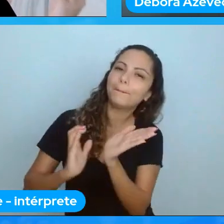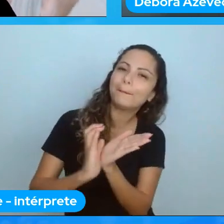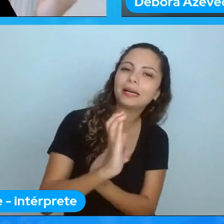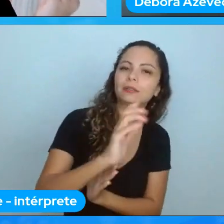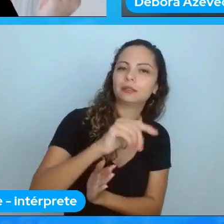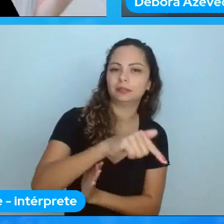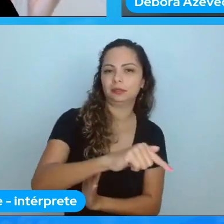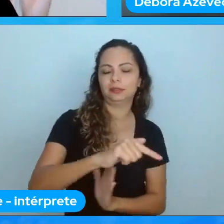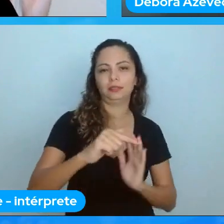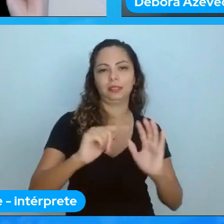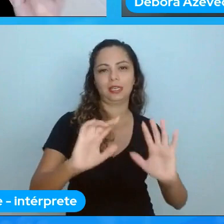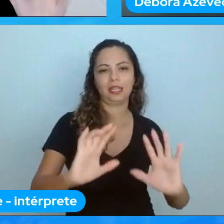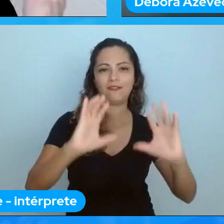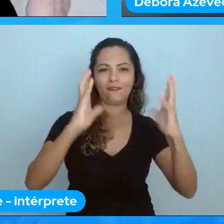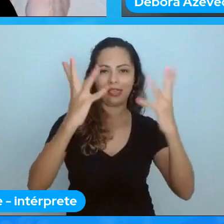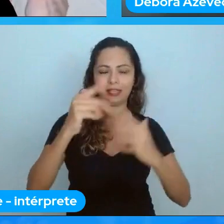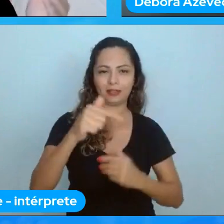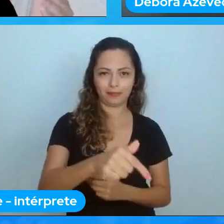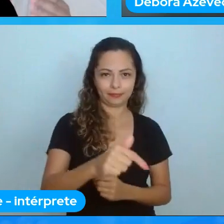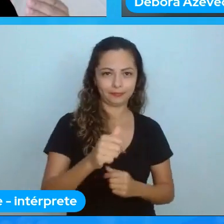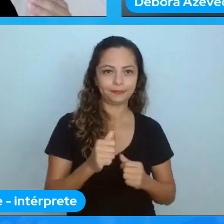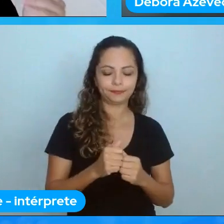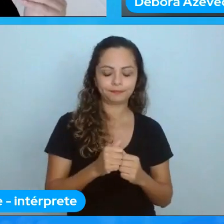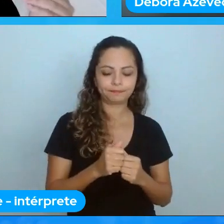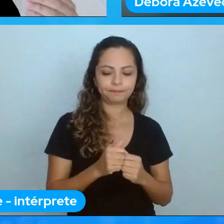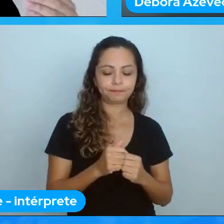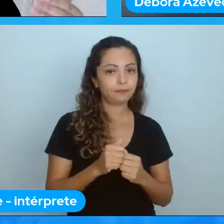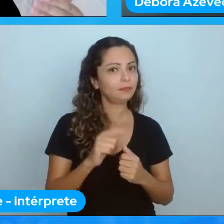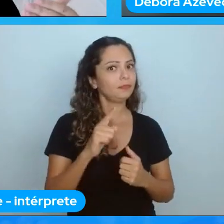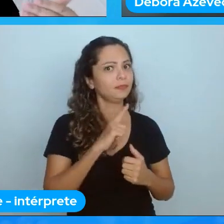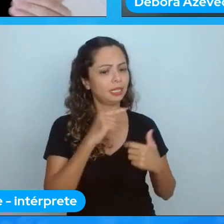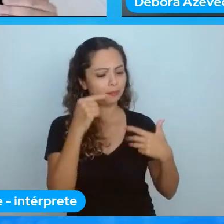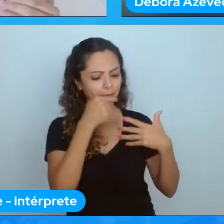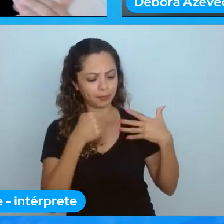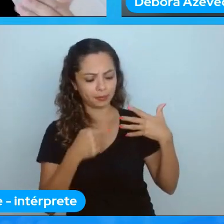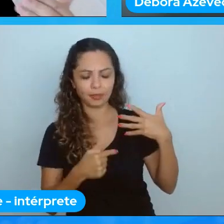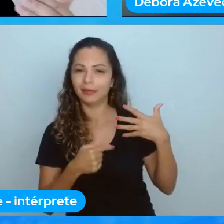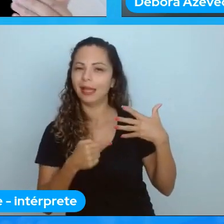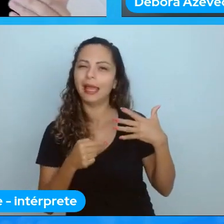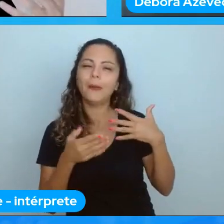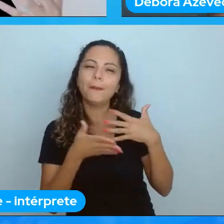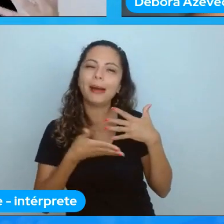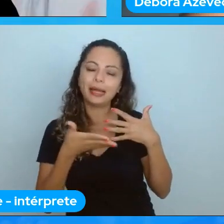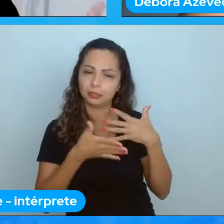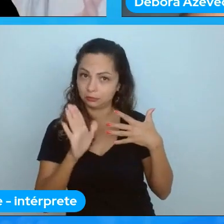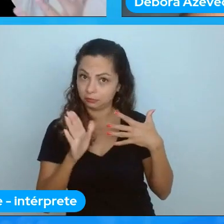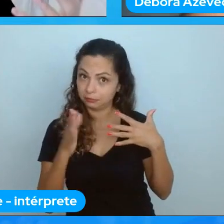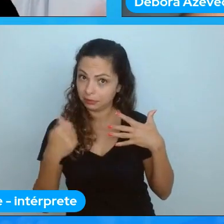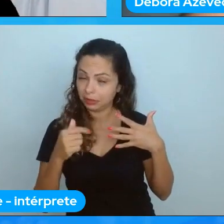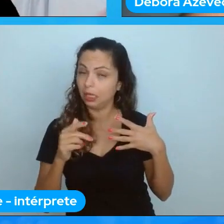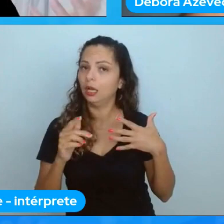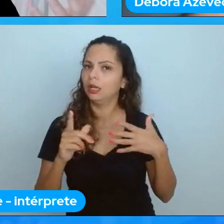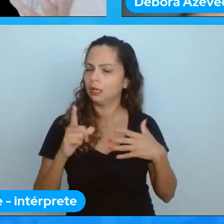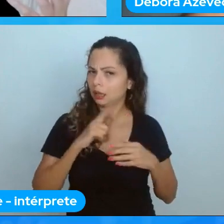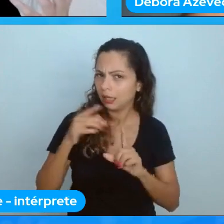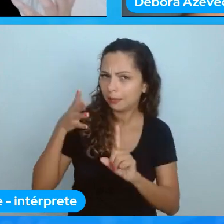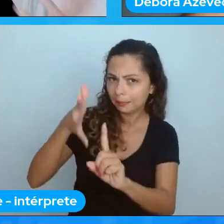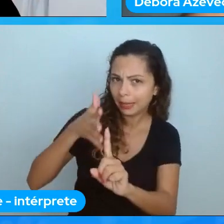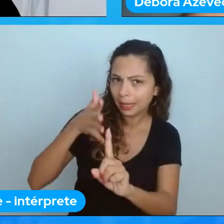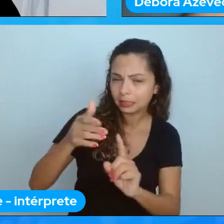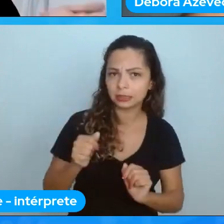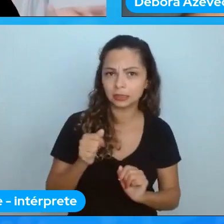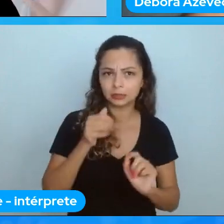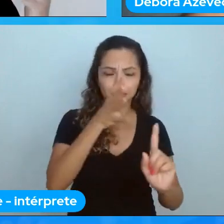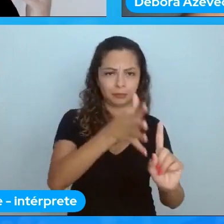é o assim eu tenho um checklist que é o básico esse evento tem uma organização tem uma palestra tem palestrantes